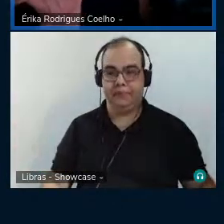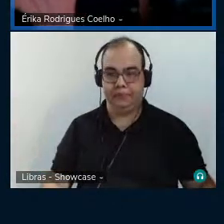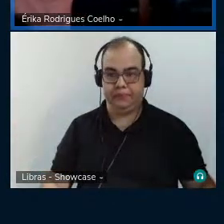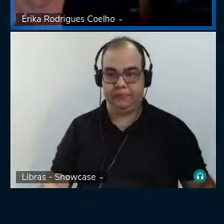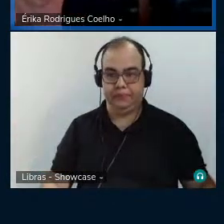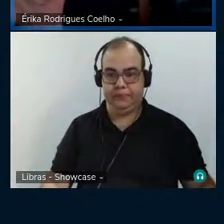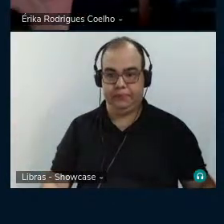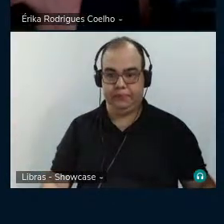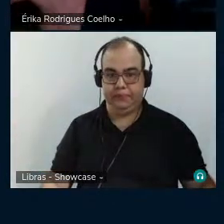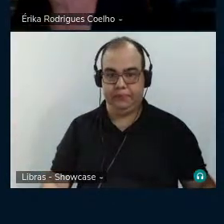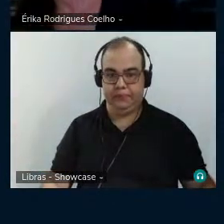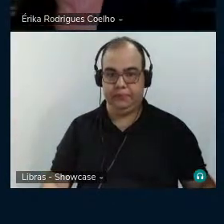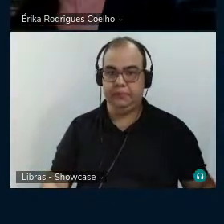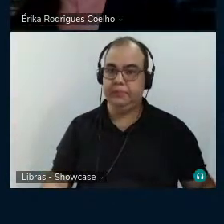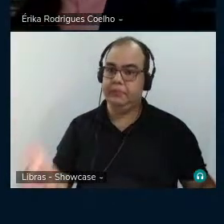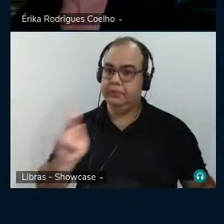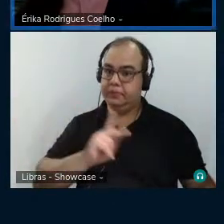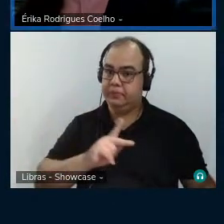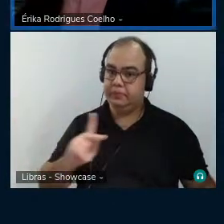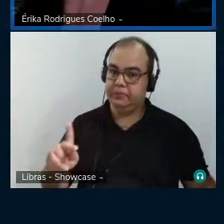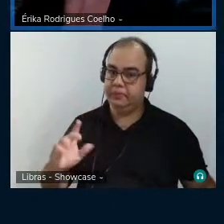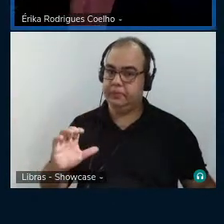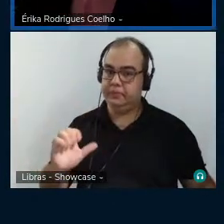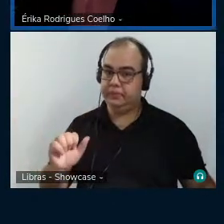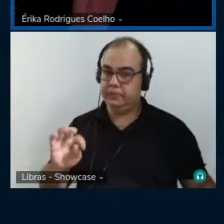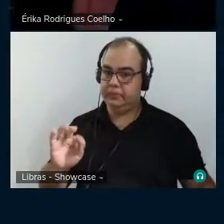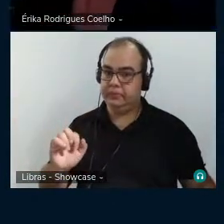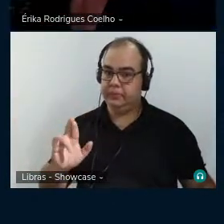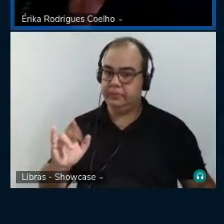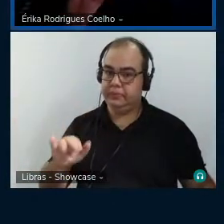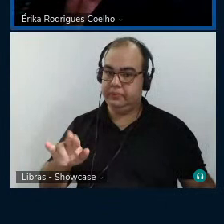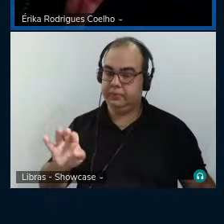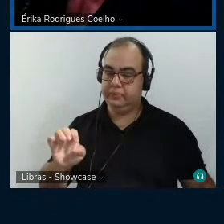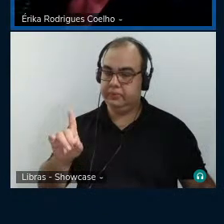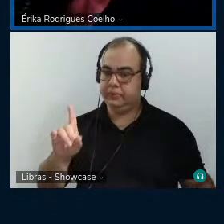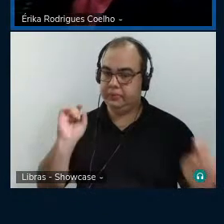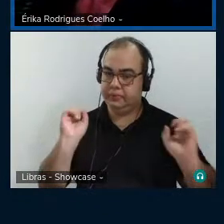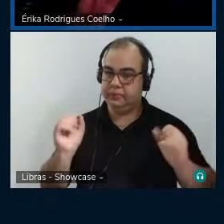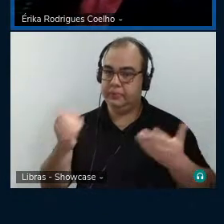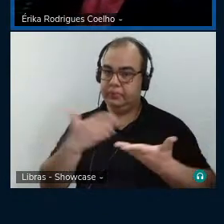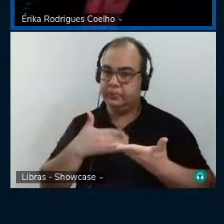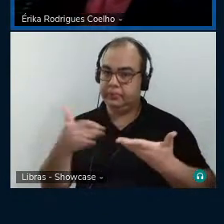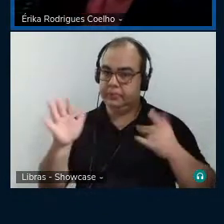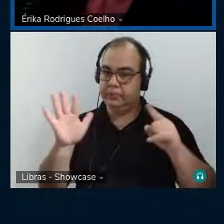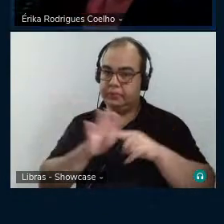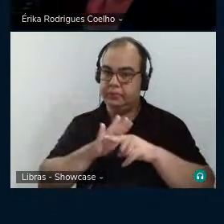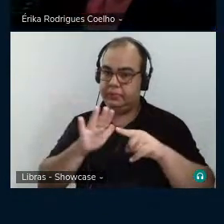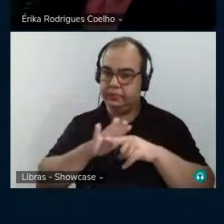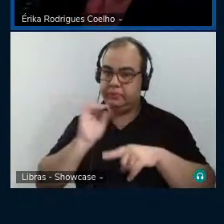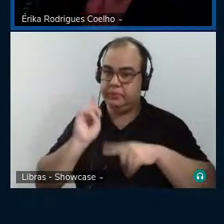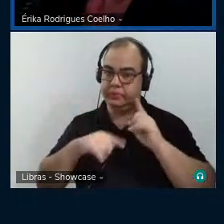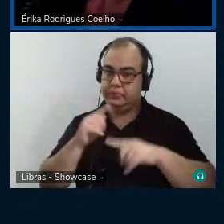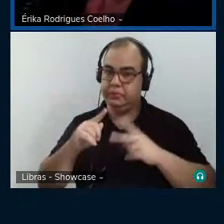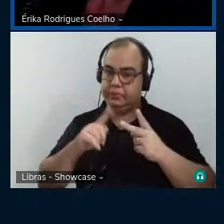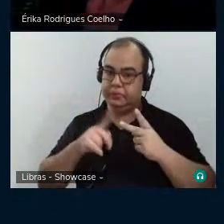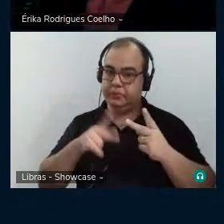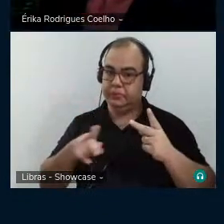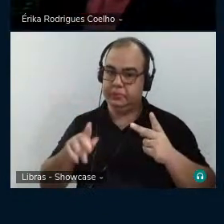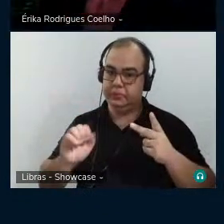Professora Catarina, a senhora pode começar fazendo a pergunta. Na sequência, o professor Alex pode entrar